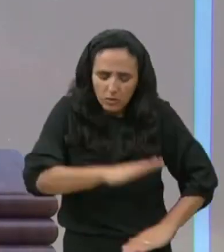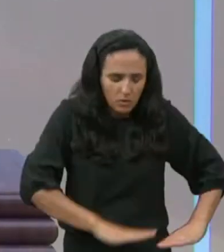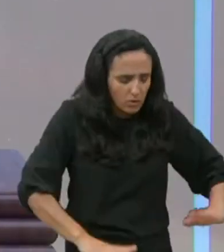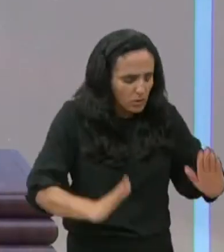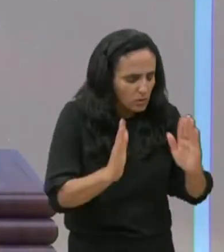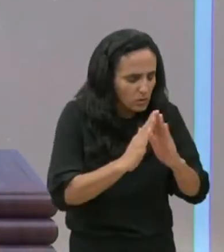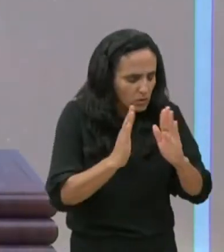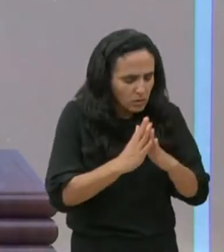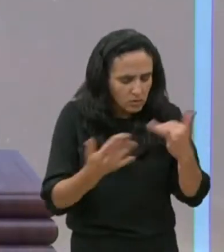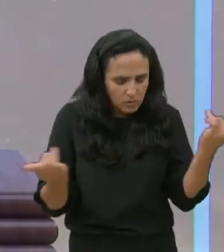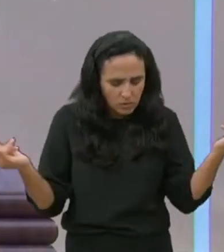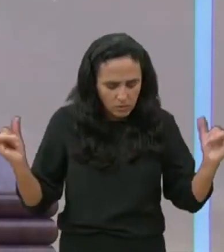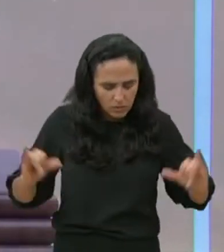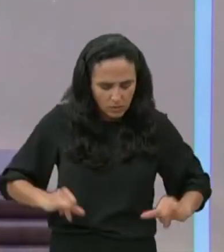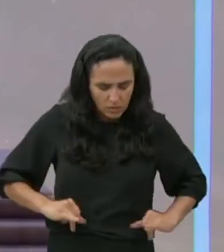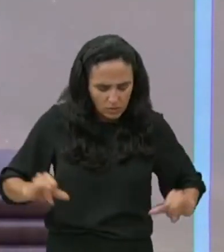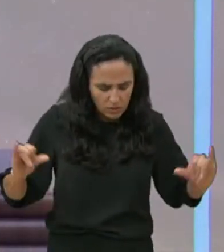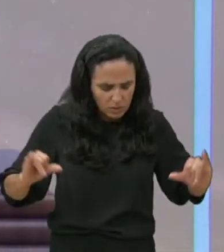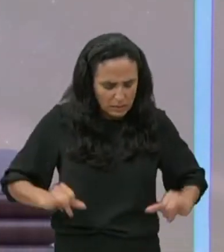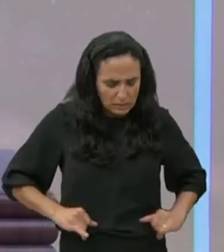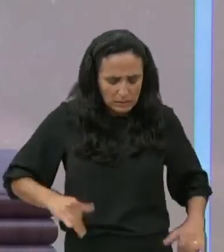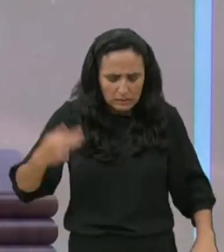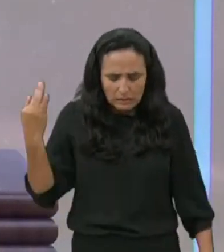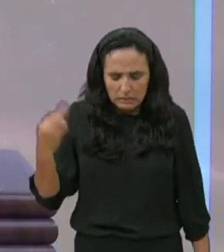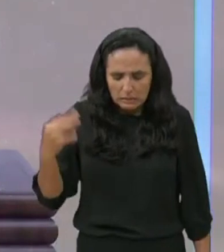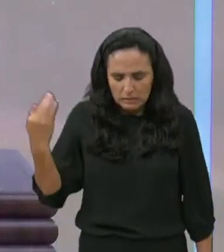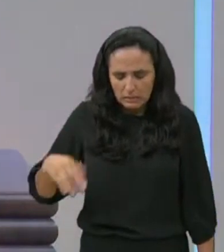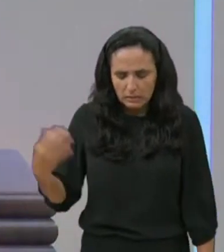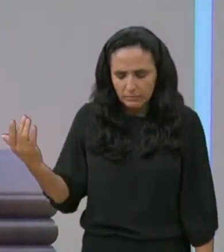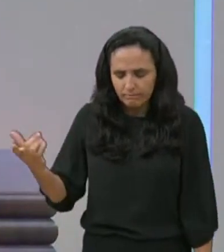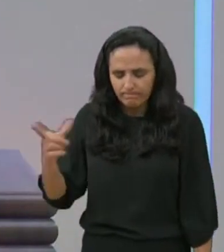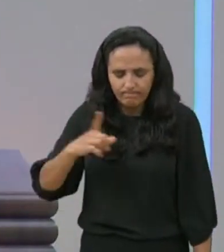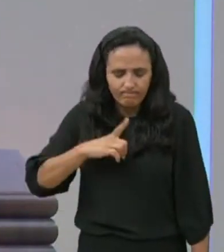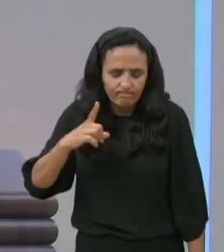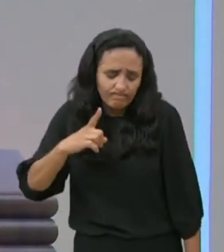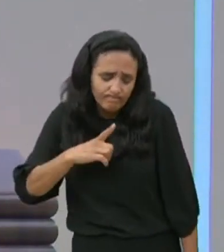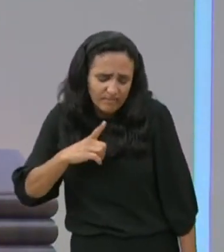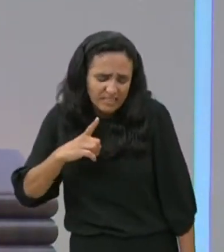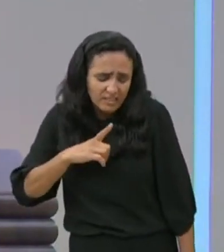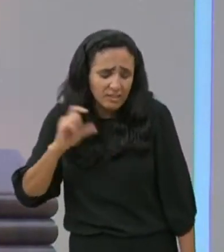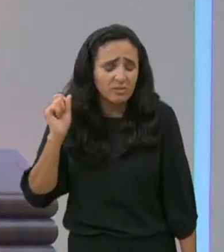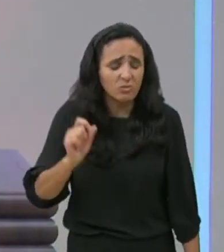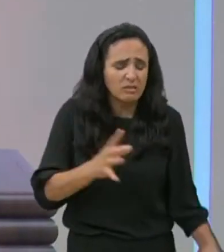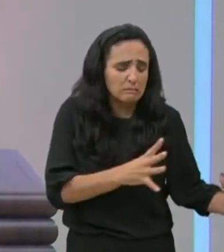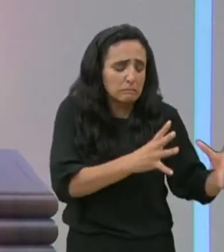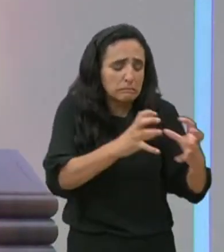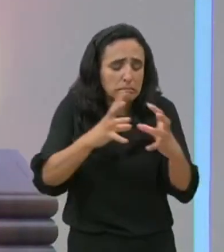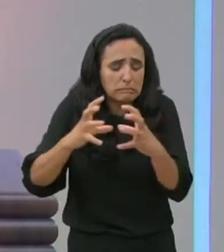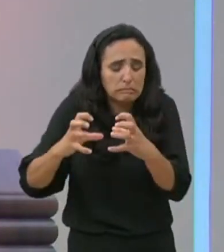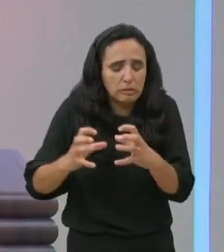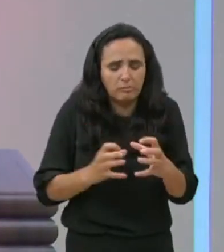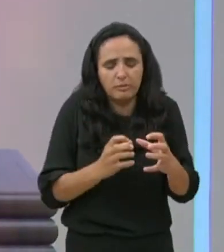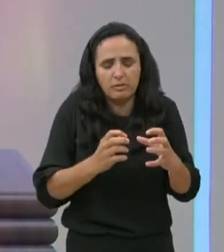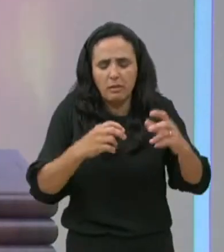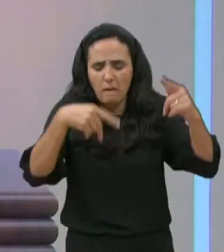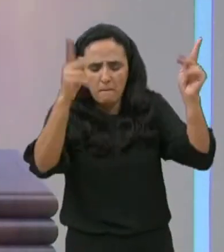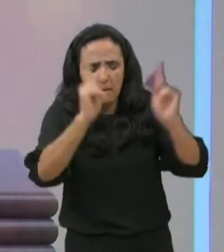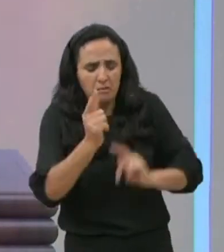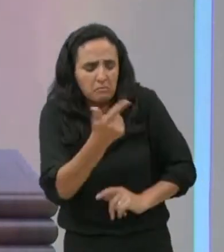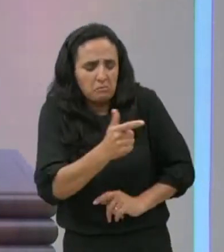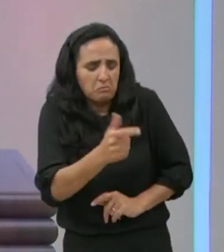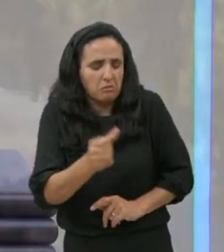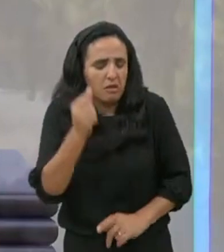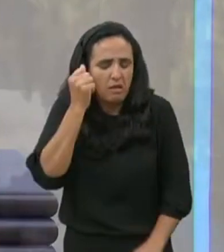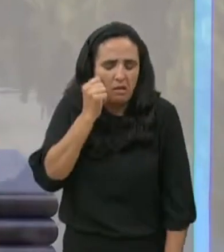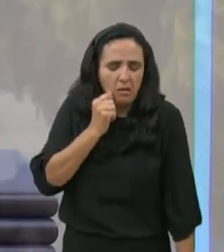estão sofrendo, meu Deus, onde existe a falta de harmonia, a falta de paz, maridos,